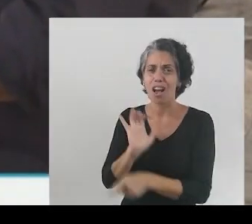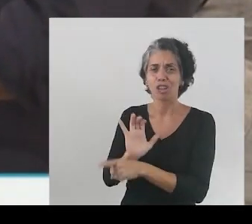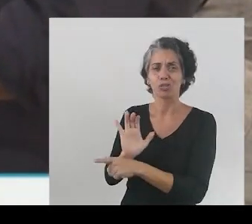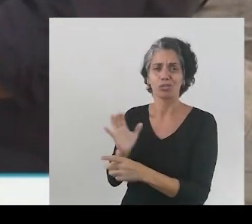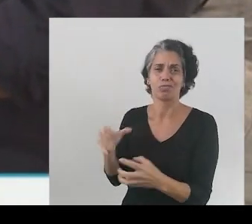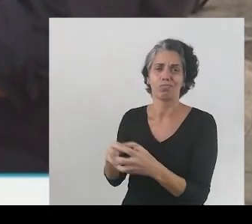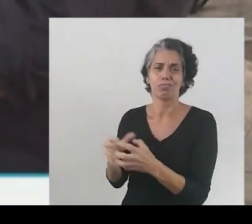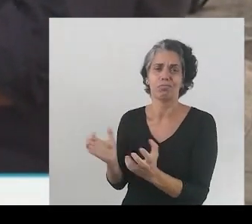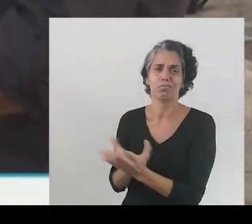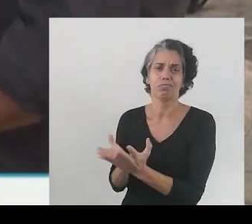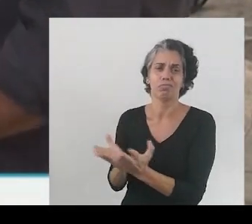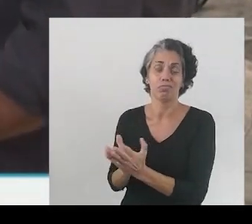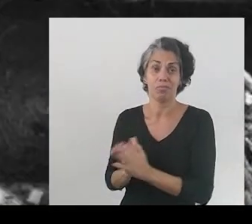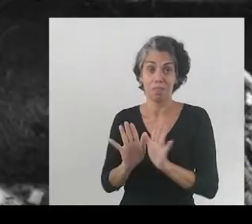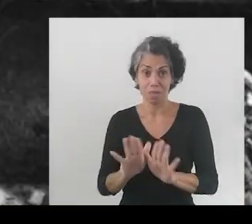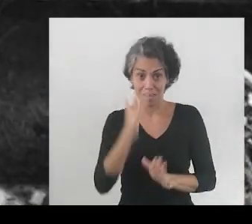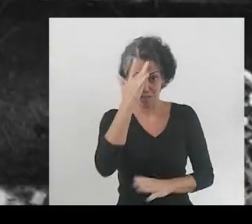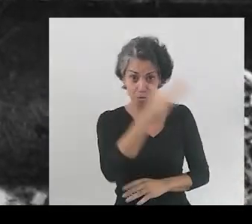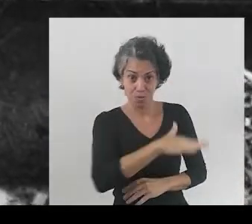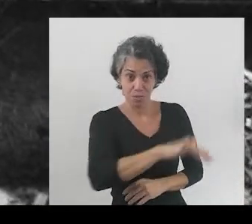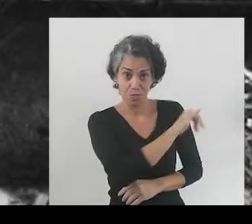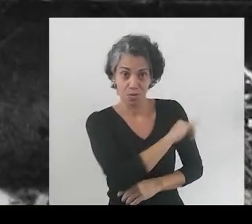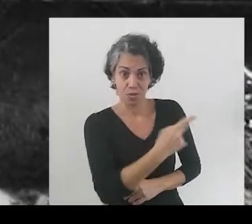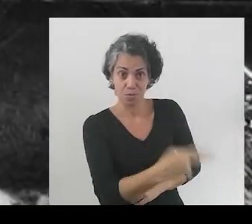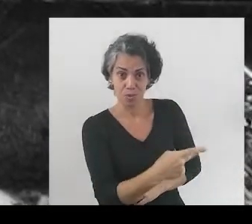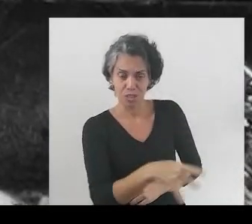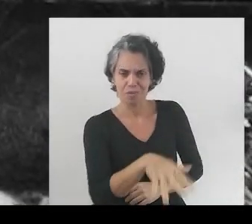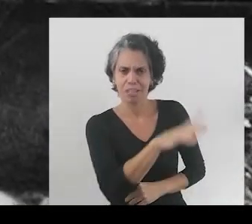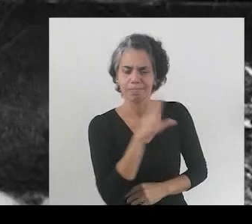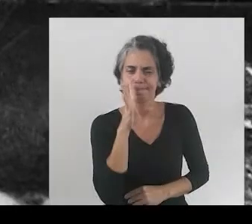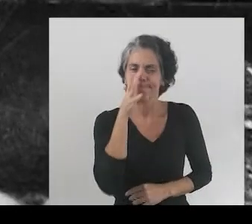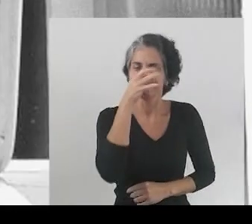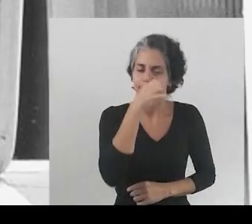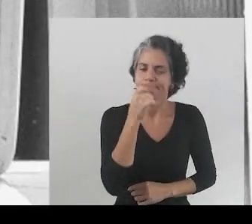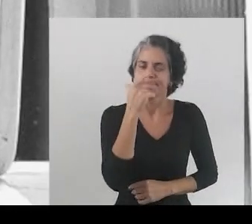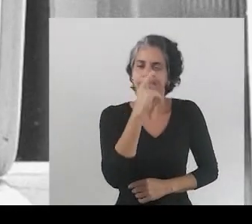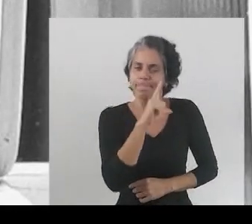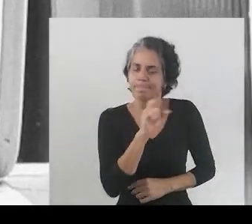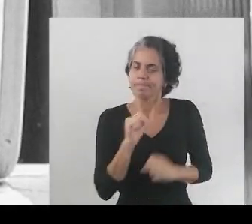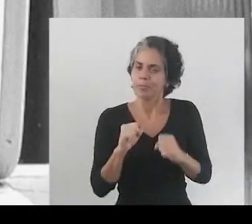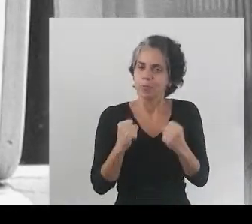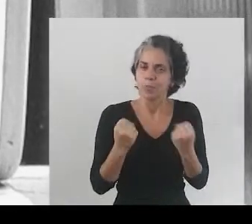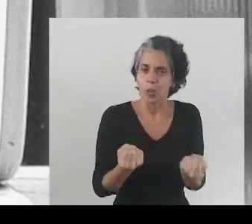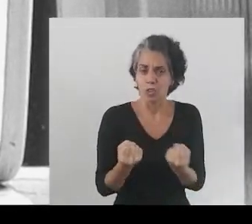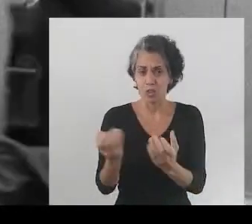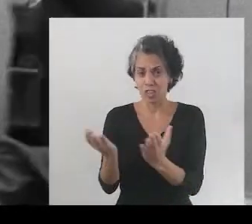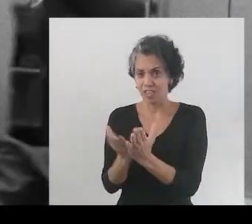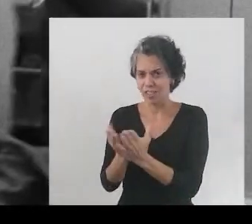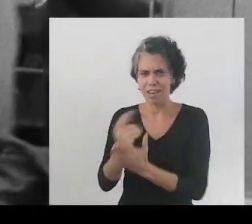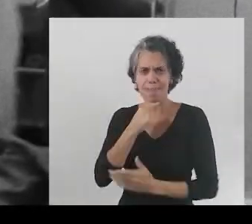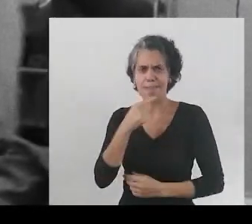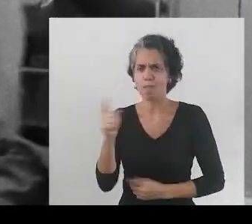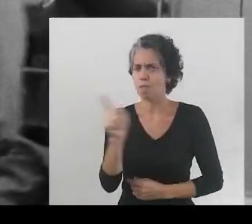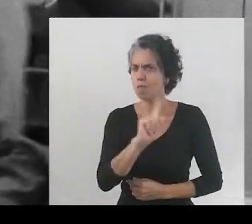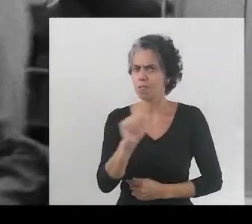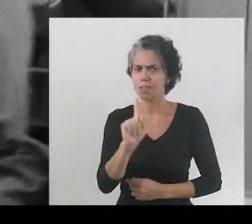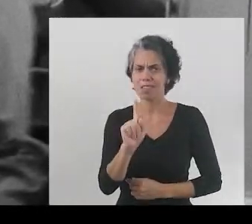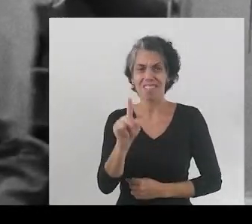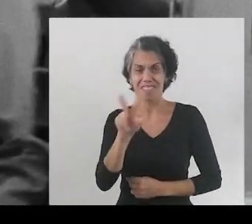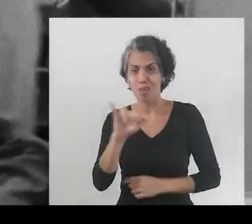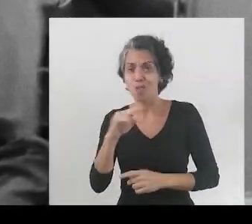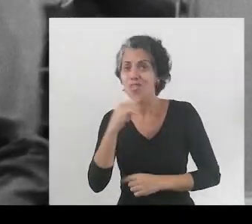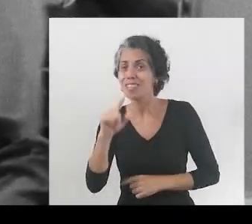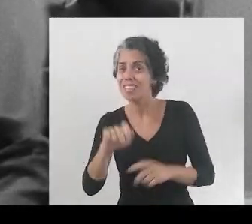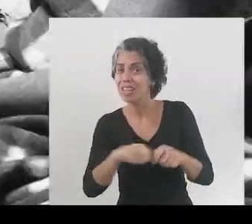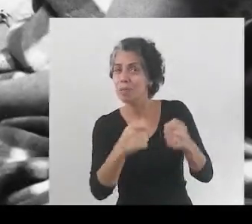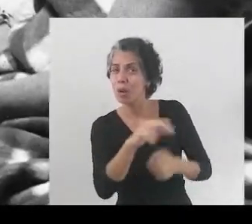graves problemas da saúde. O abandono das clínicas da família, a destruição das UPAs, o atendimento precário nos